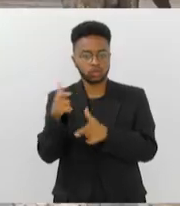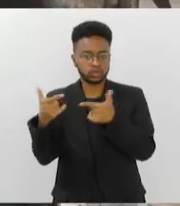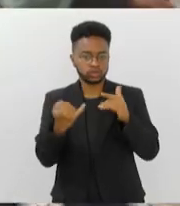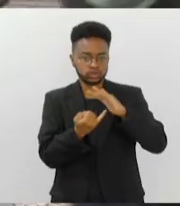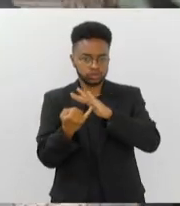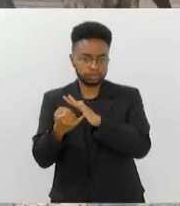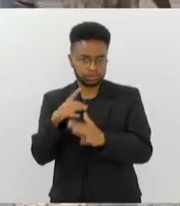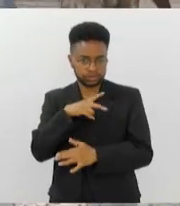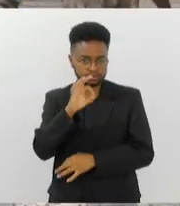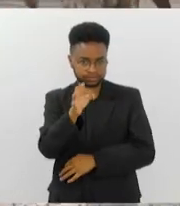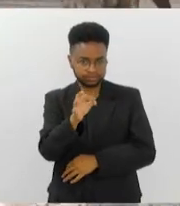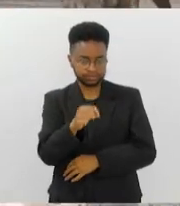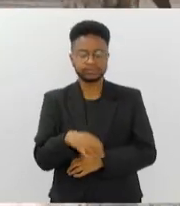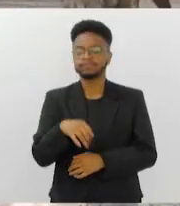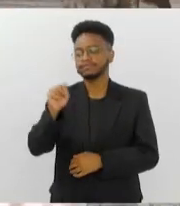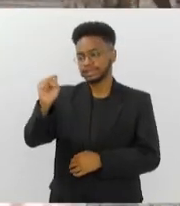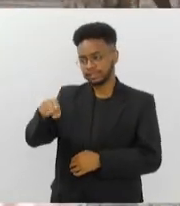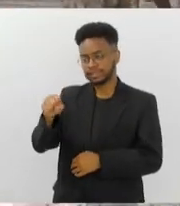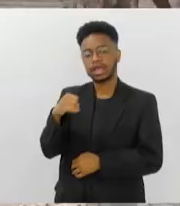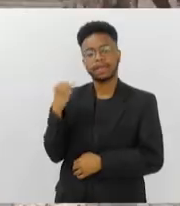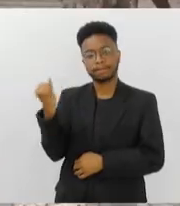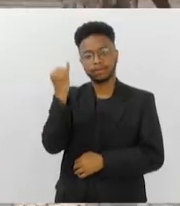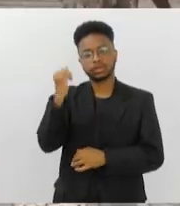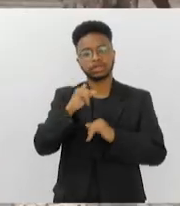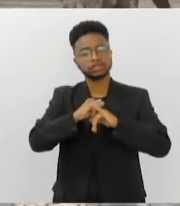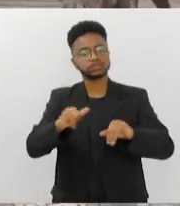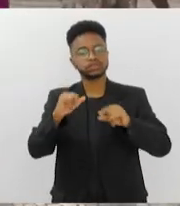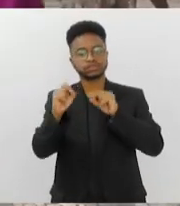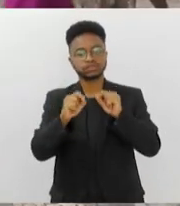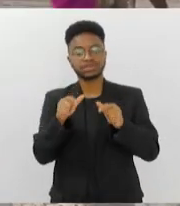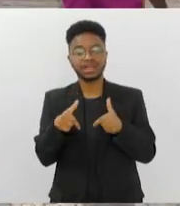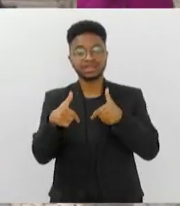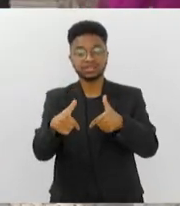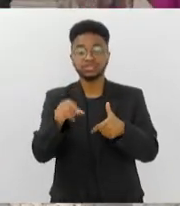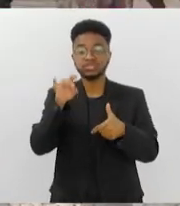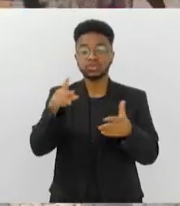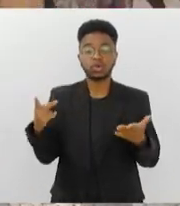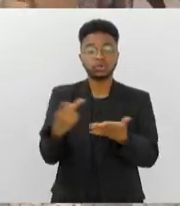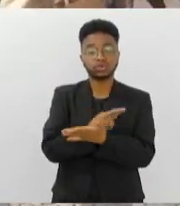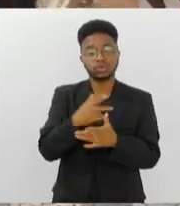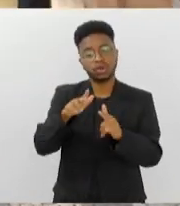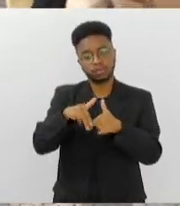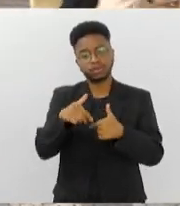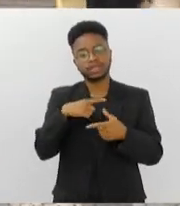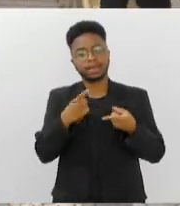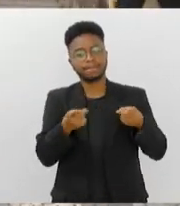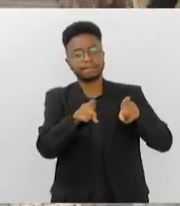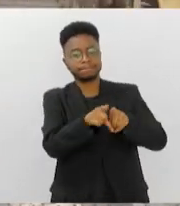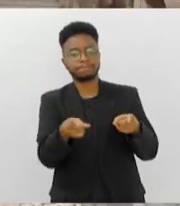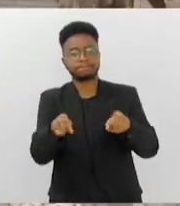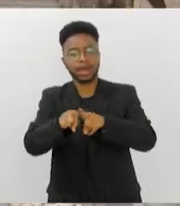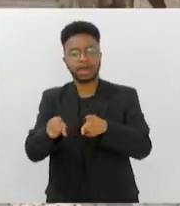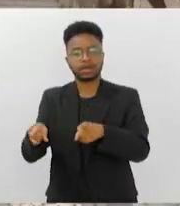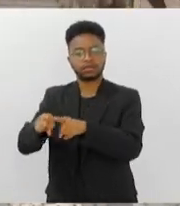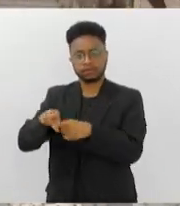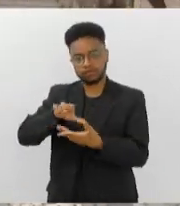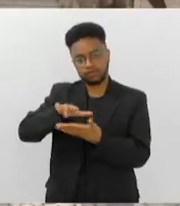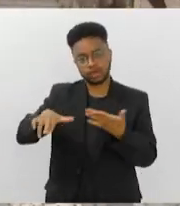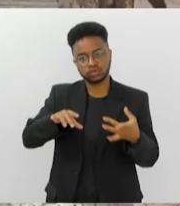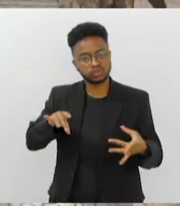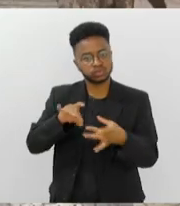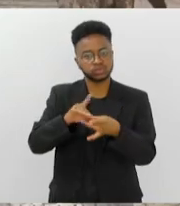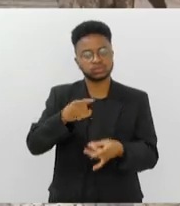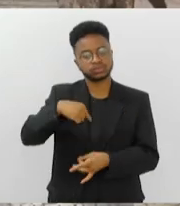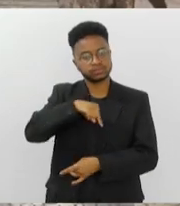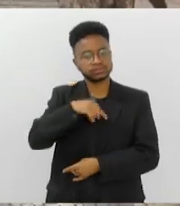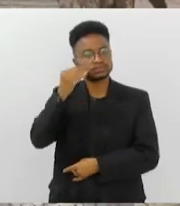fazer essa ação? Exatamente. Vale a pena ser ressaltado que essa ação só foi possível graças aos parceiros que se reuniram com a gente em prol